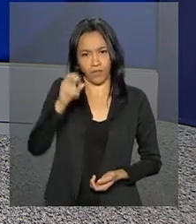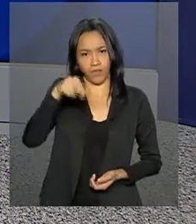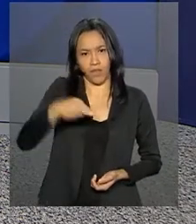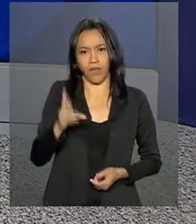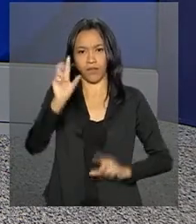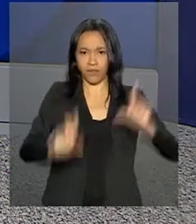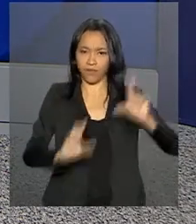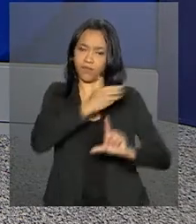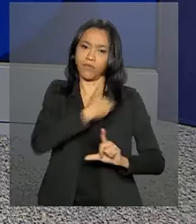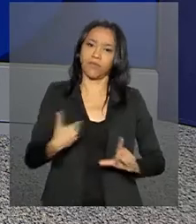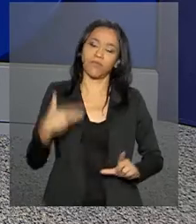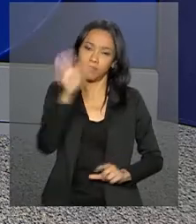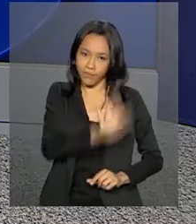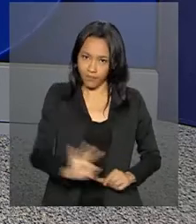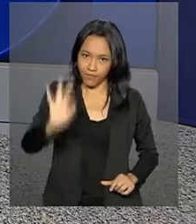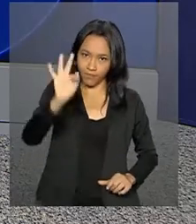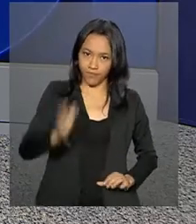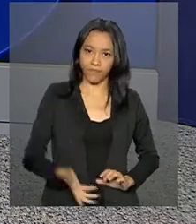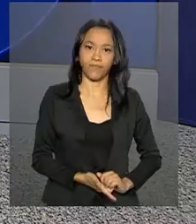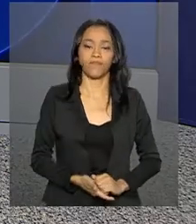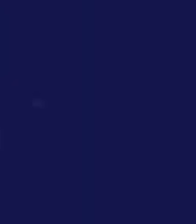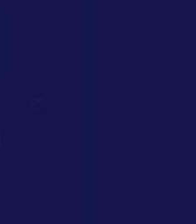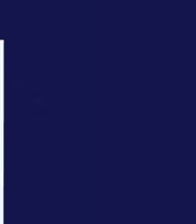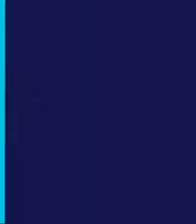NBR, a TV do governo federal.